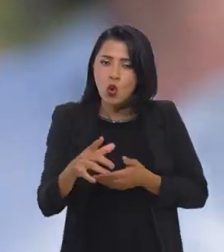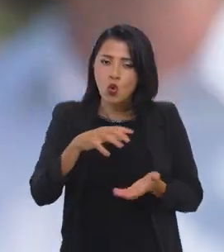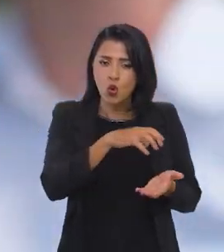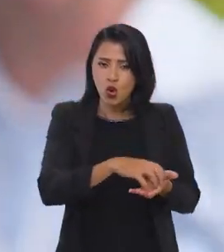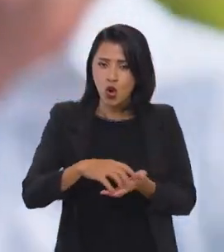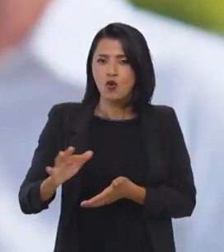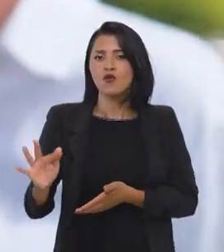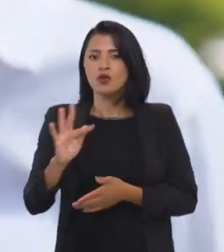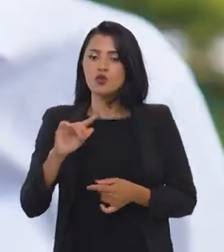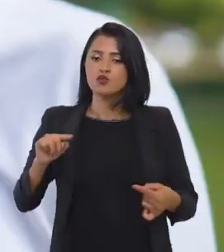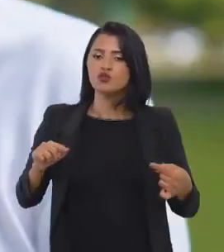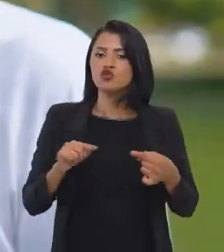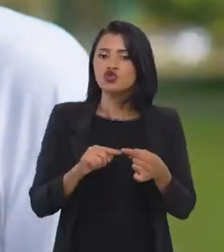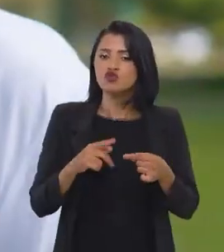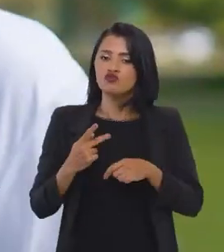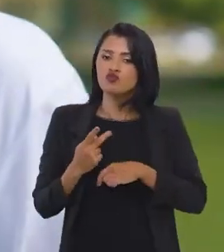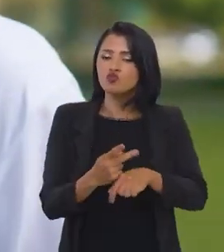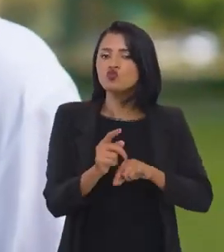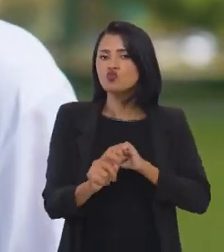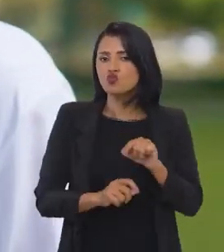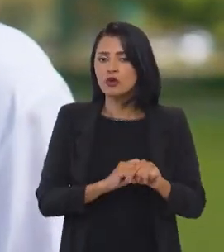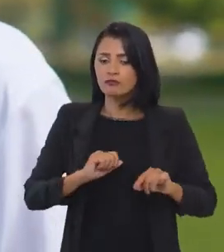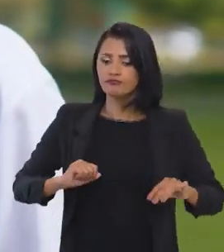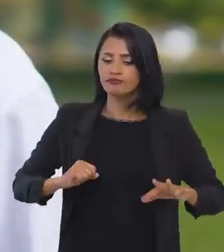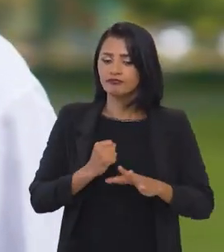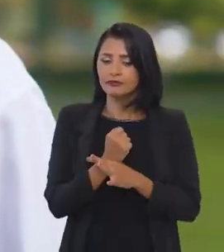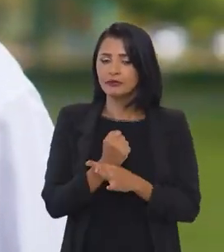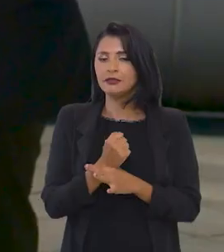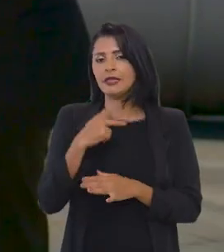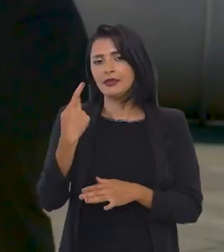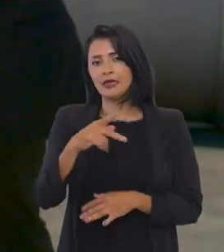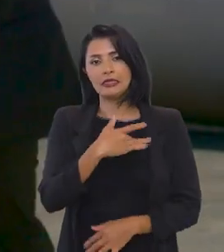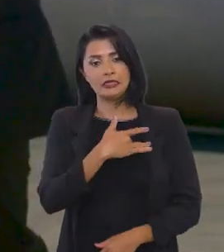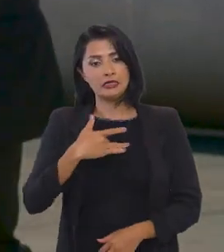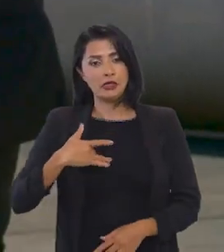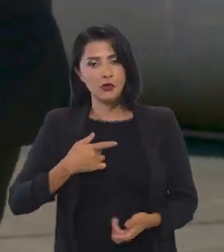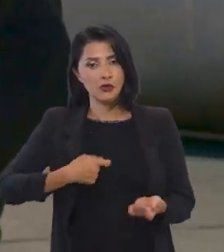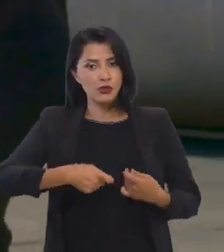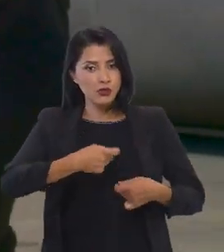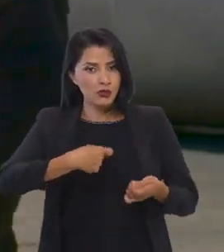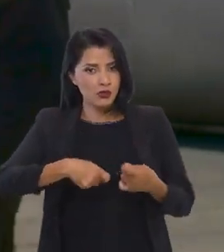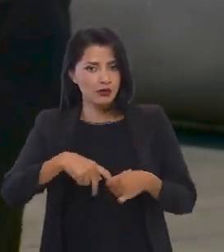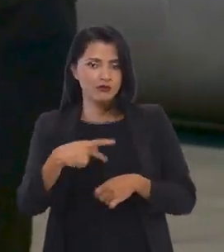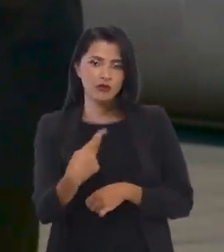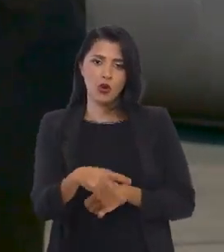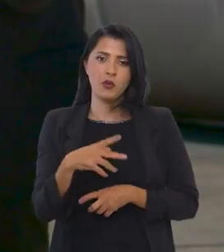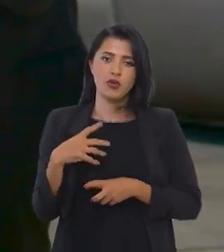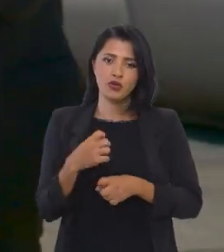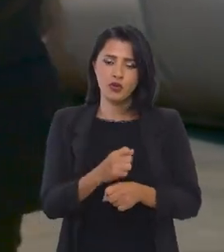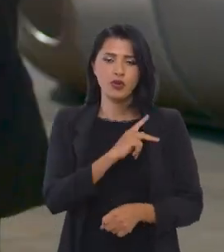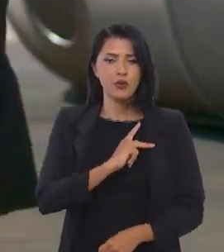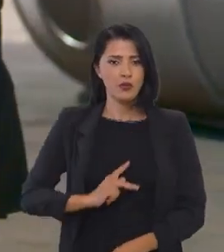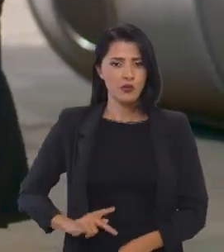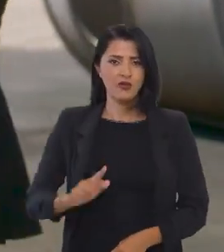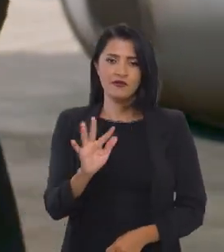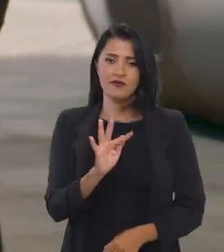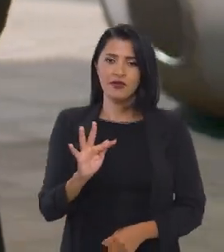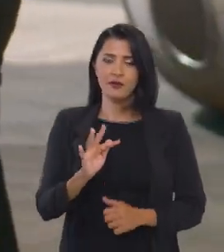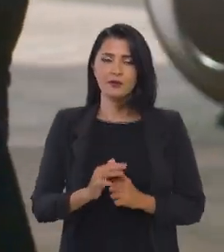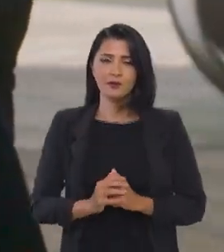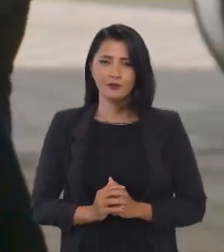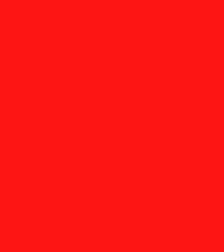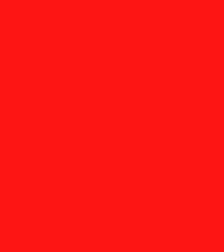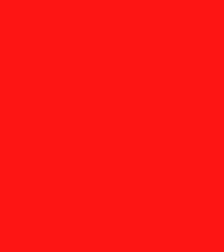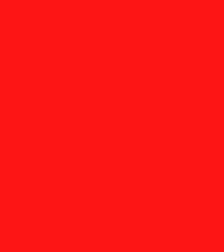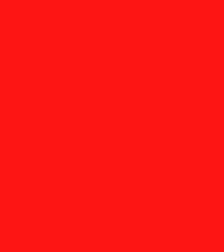órgãos federais, tem a missão de buscar a garantia dessa saúde financeira das contas públicas